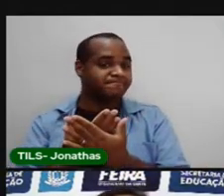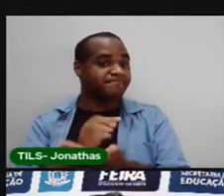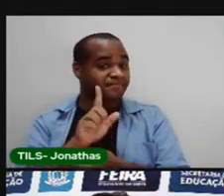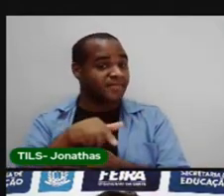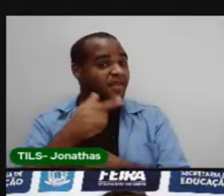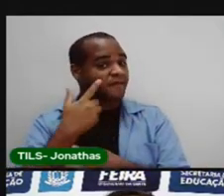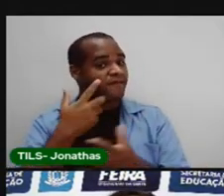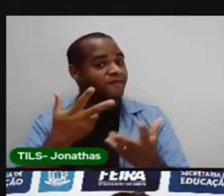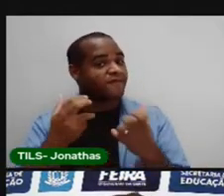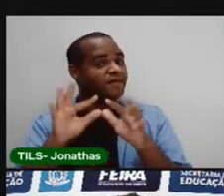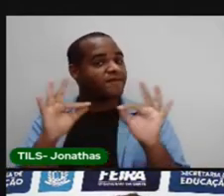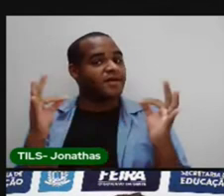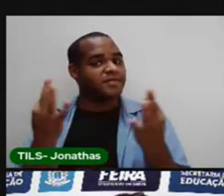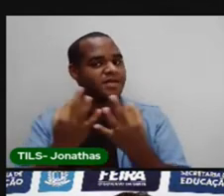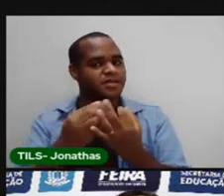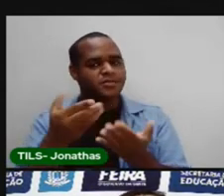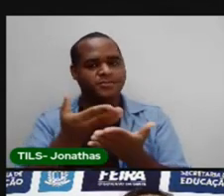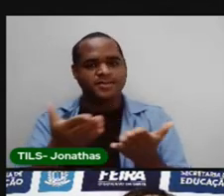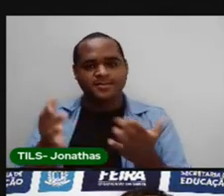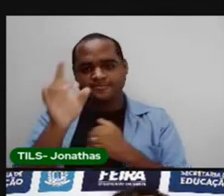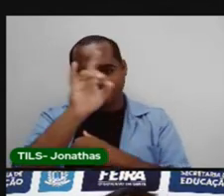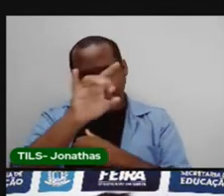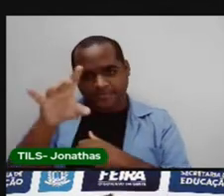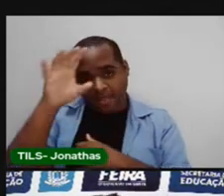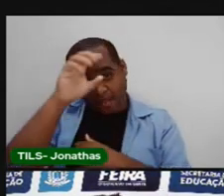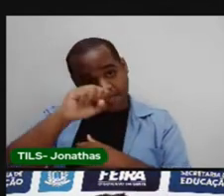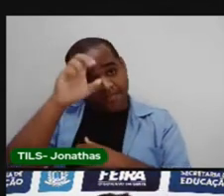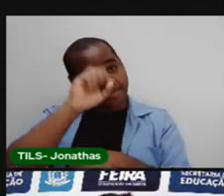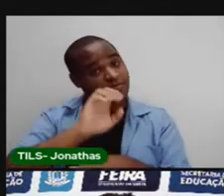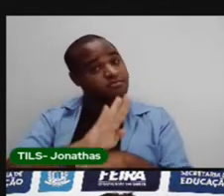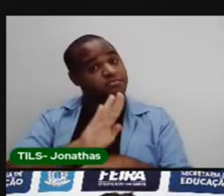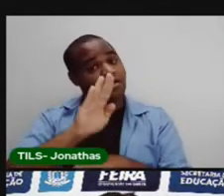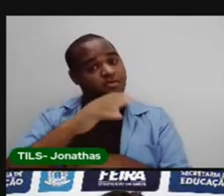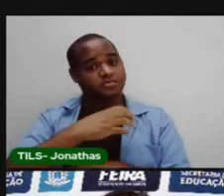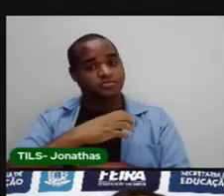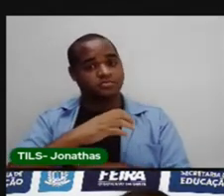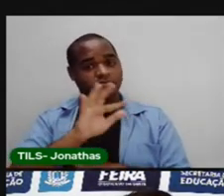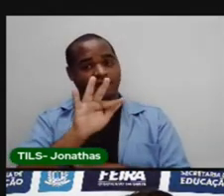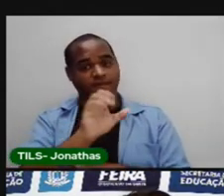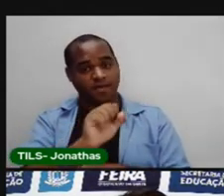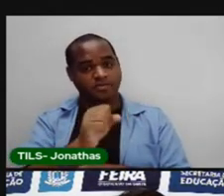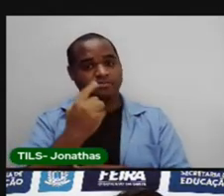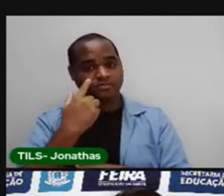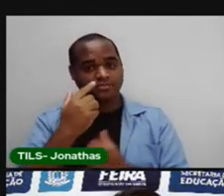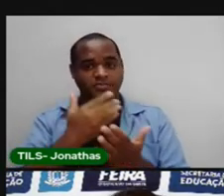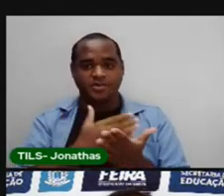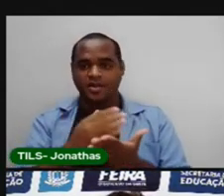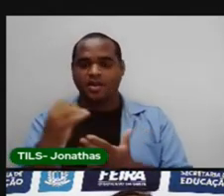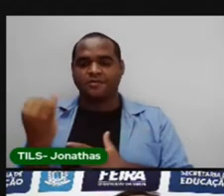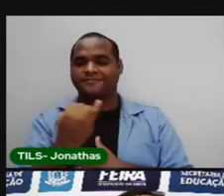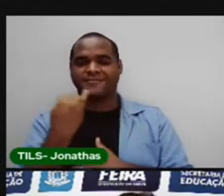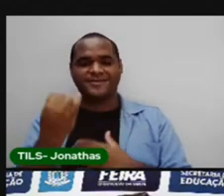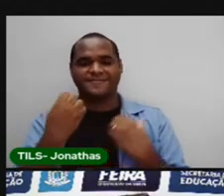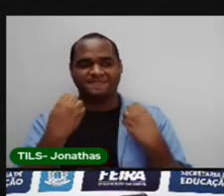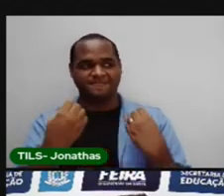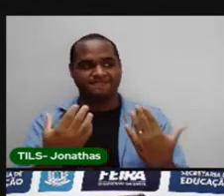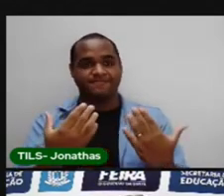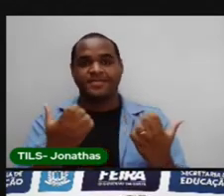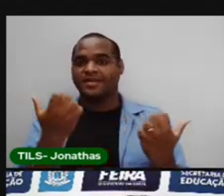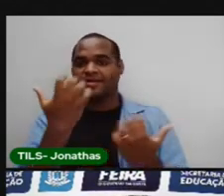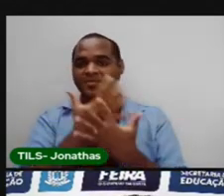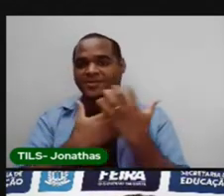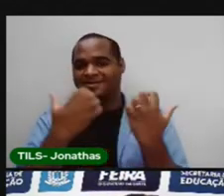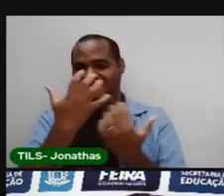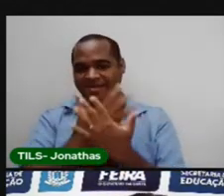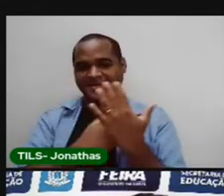você e a sua família vão poder aprender mais ainda sobre os bairros de feira de uma forma muito interessante. A cantora